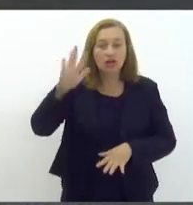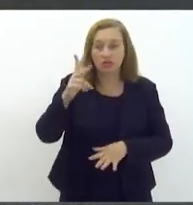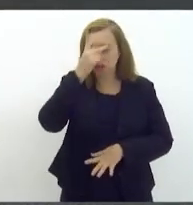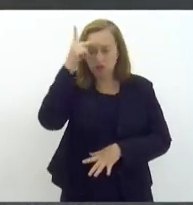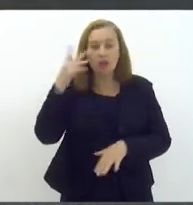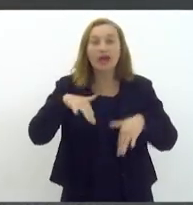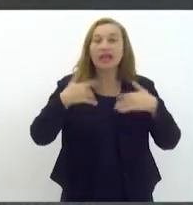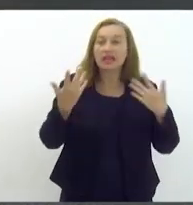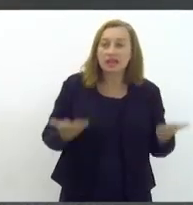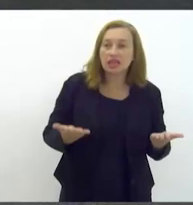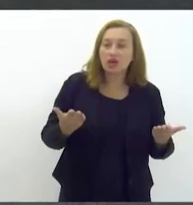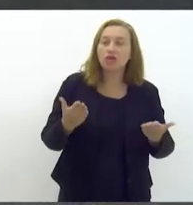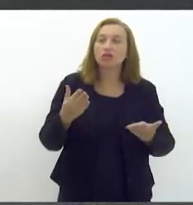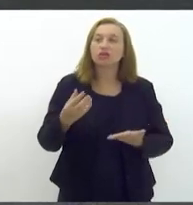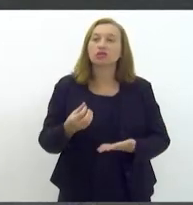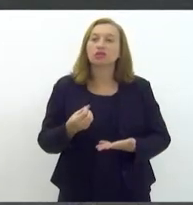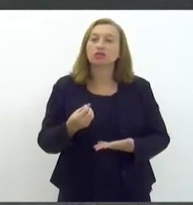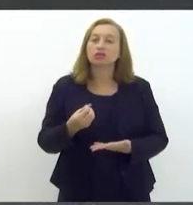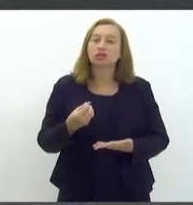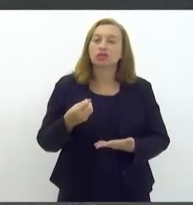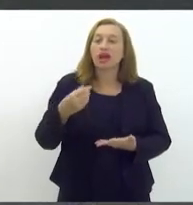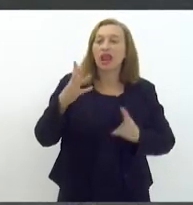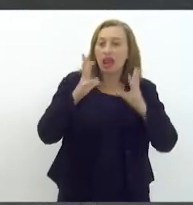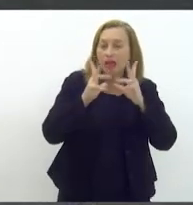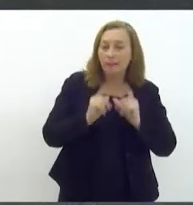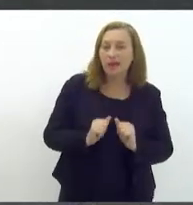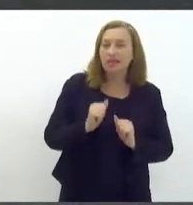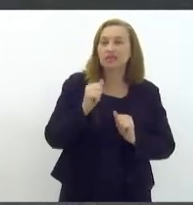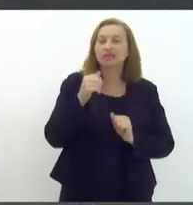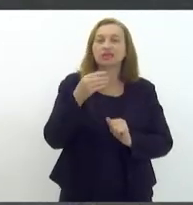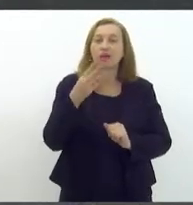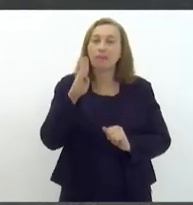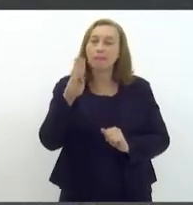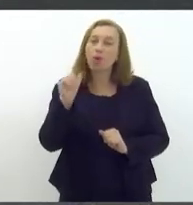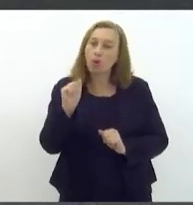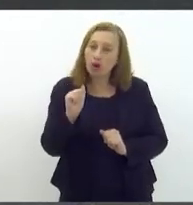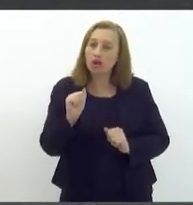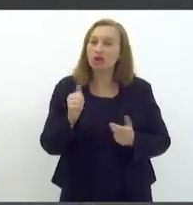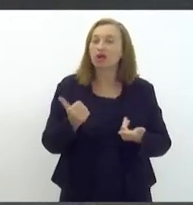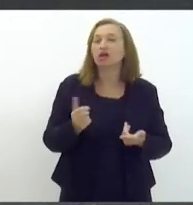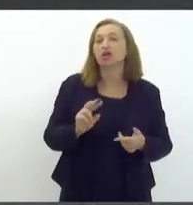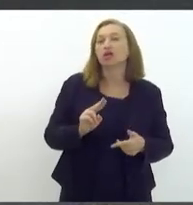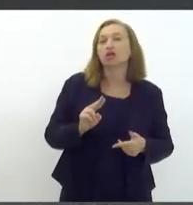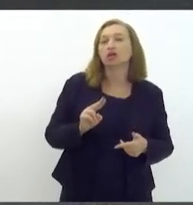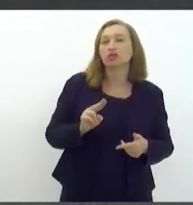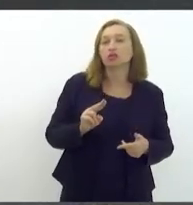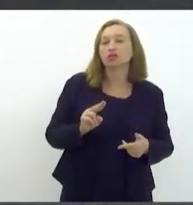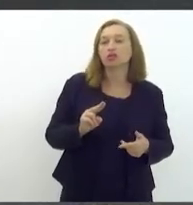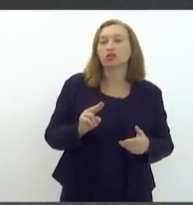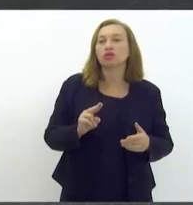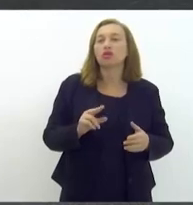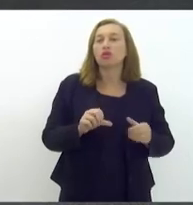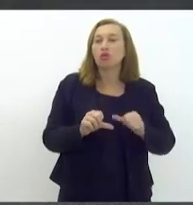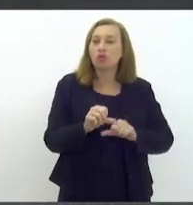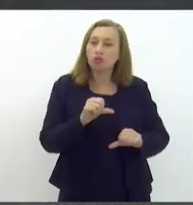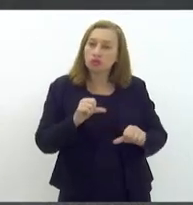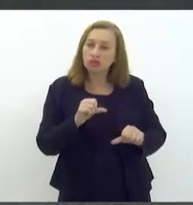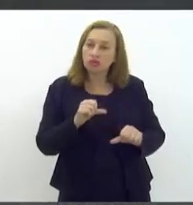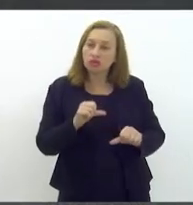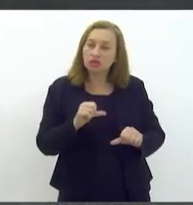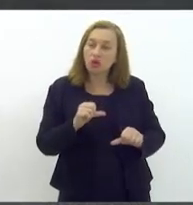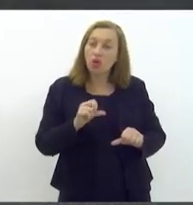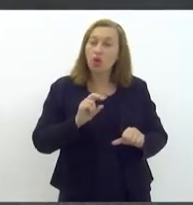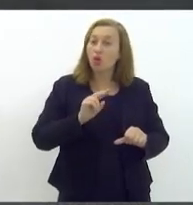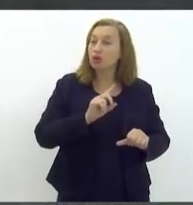Então, as boas condições de higiene, ou, em sentido contrário, uma má